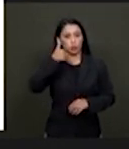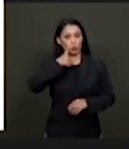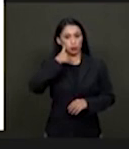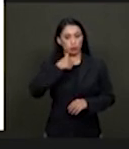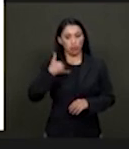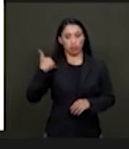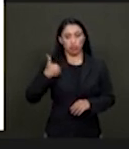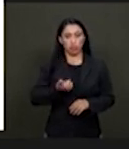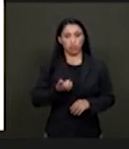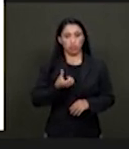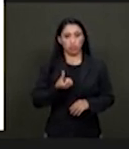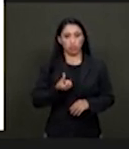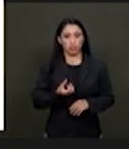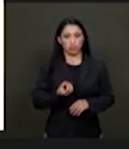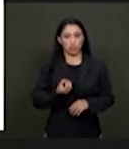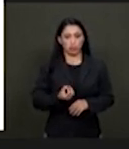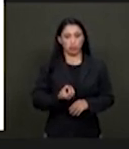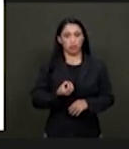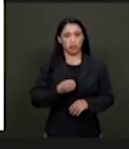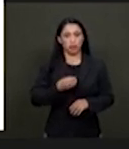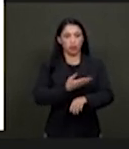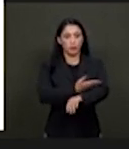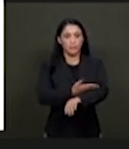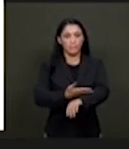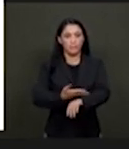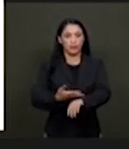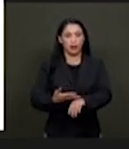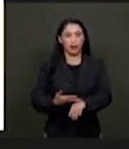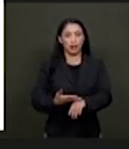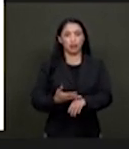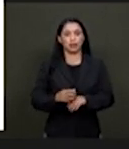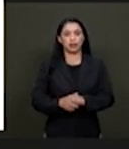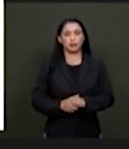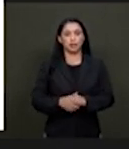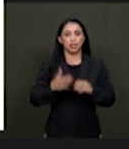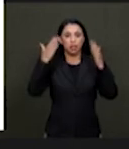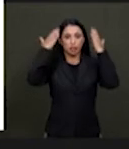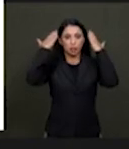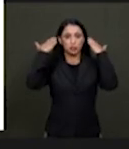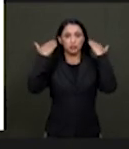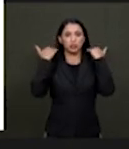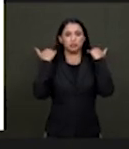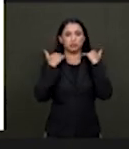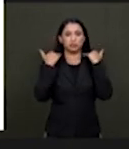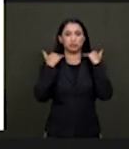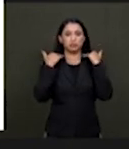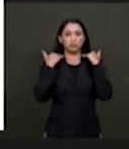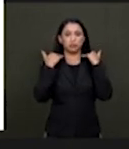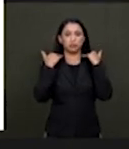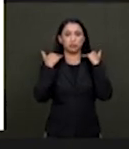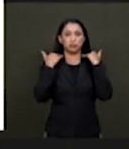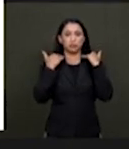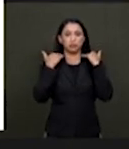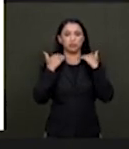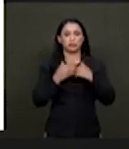60 anos, tenho pele clara, morena clara, cabelos castanhos lisos, cortados logo abaixo das